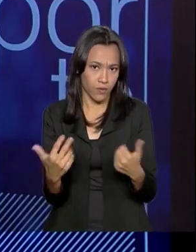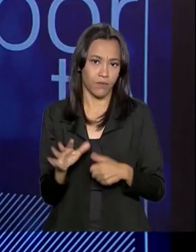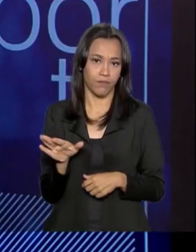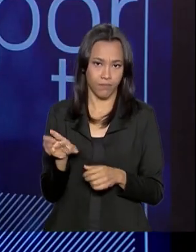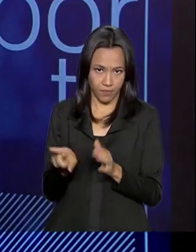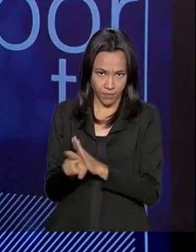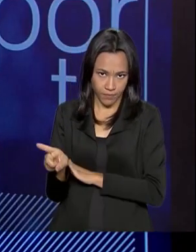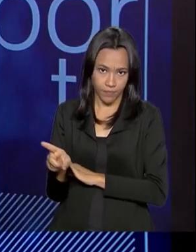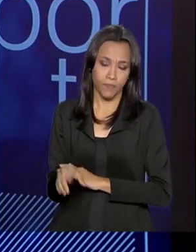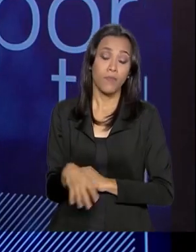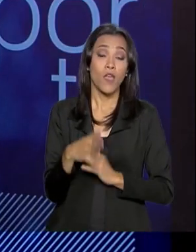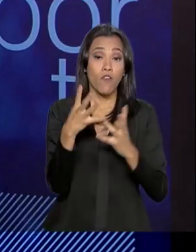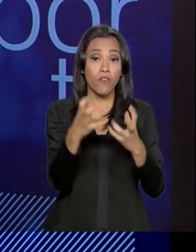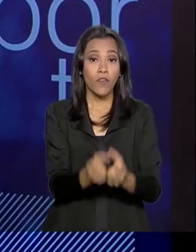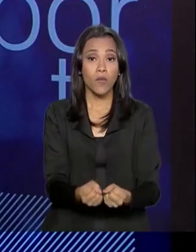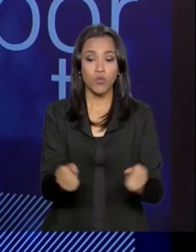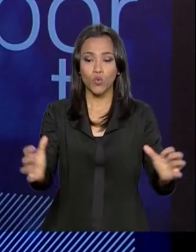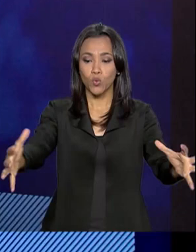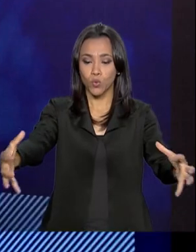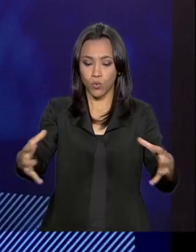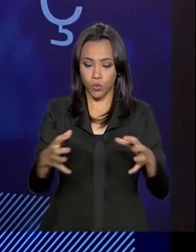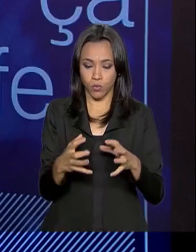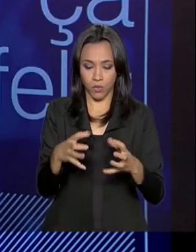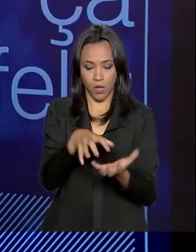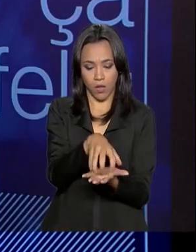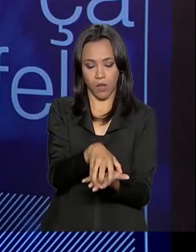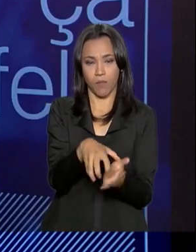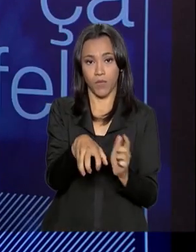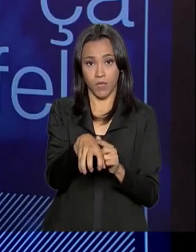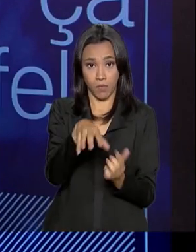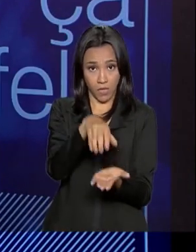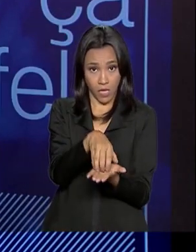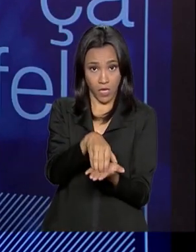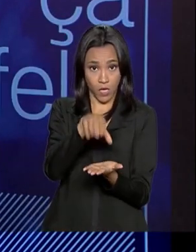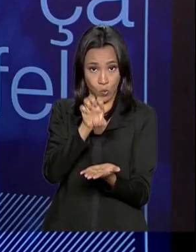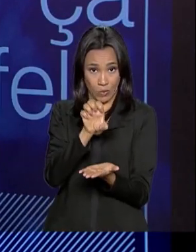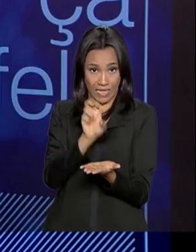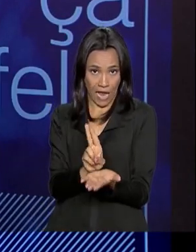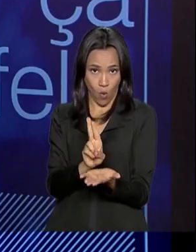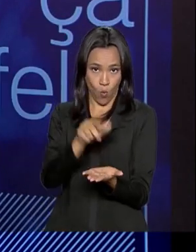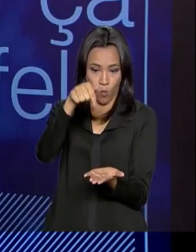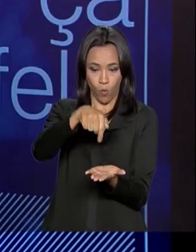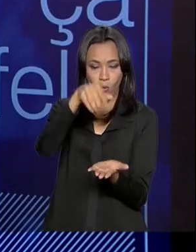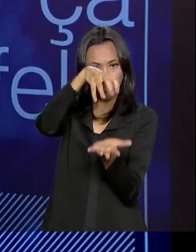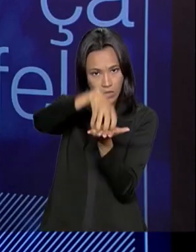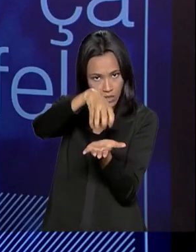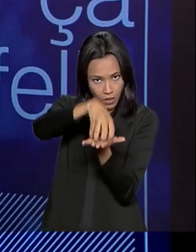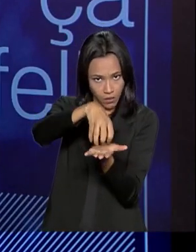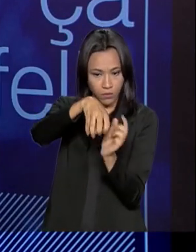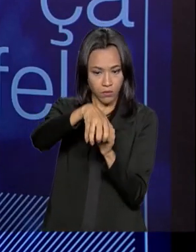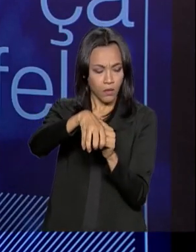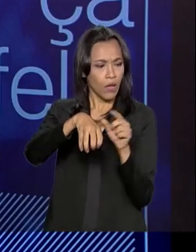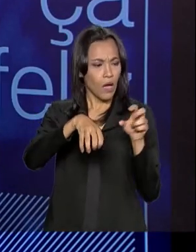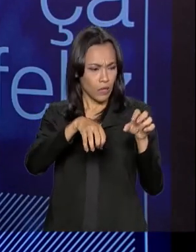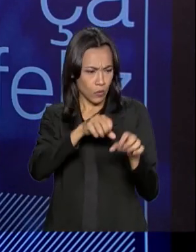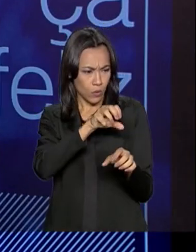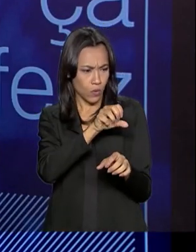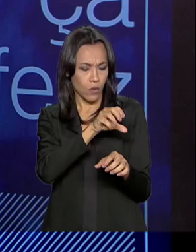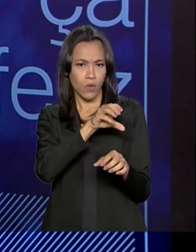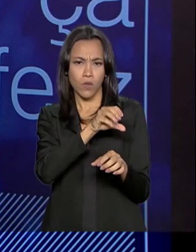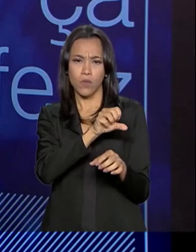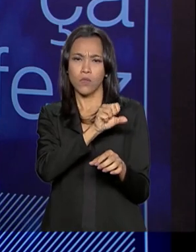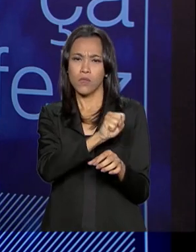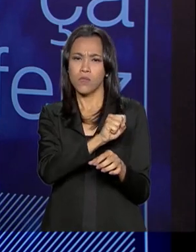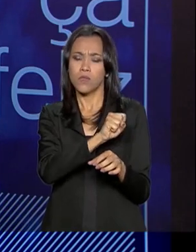começar a juntar esses centros. Se tem aqui um céu, nós vamos trazer as estruturas que tinham o CIE, que tinham